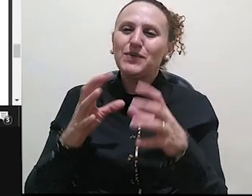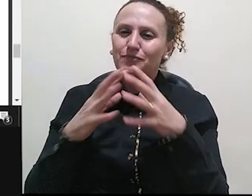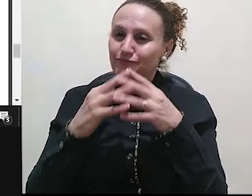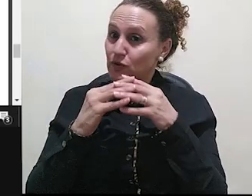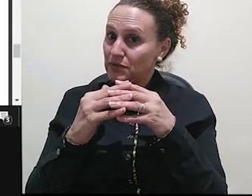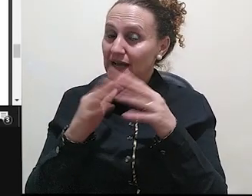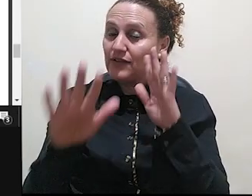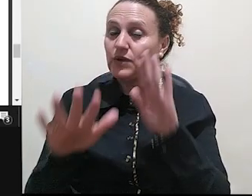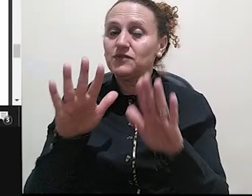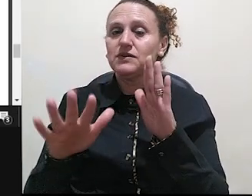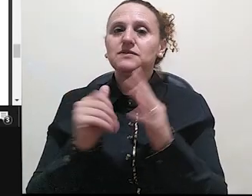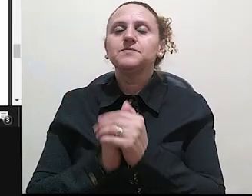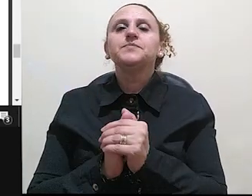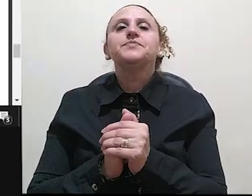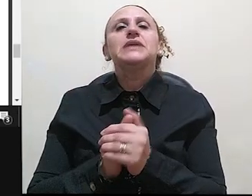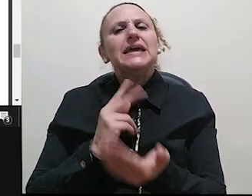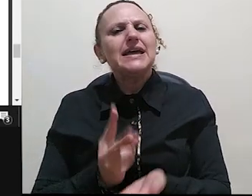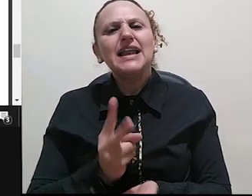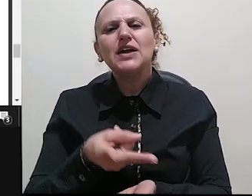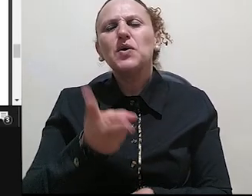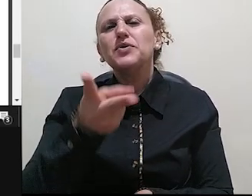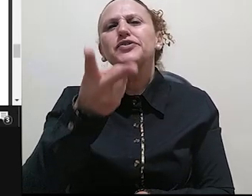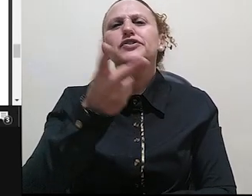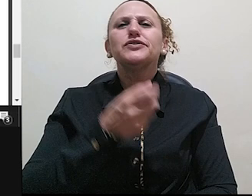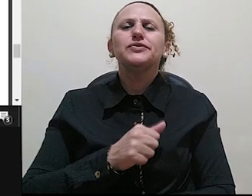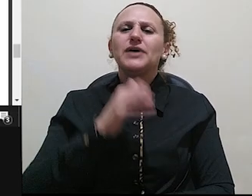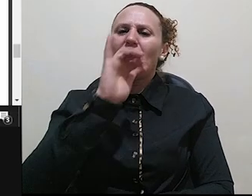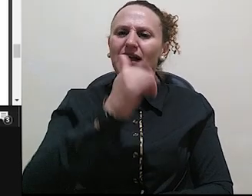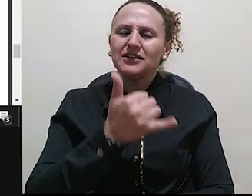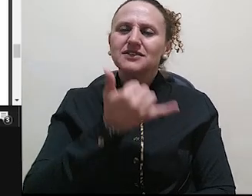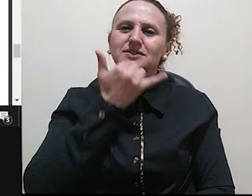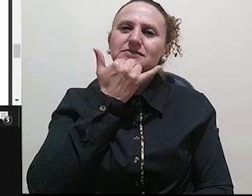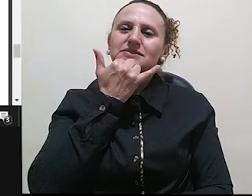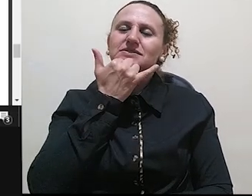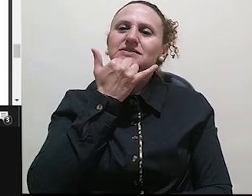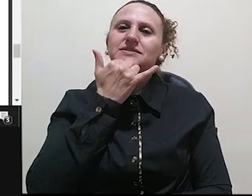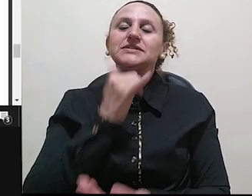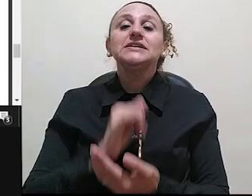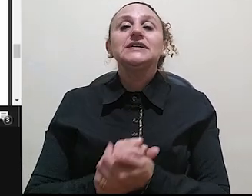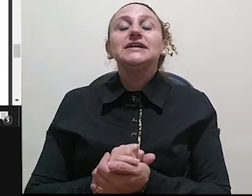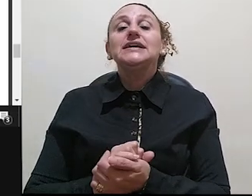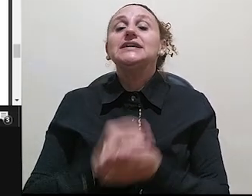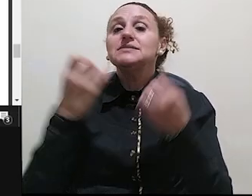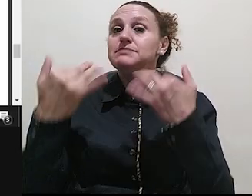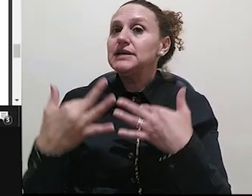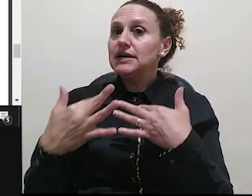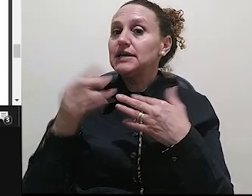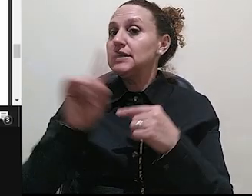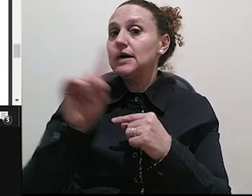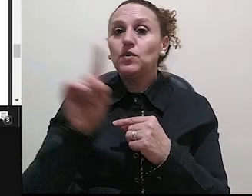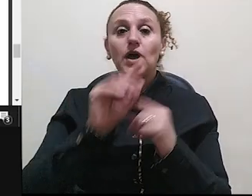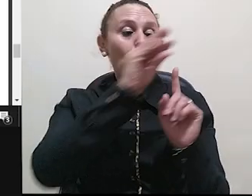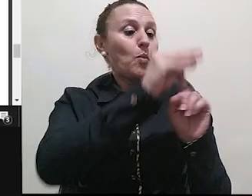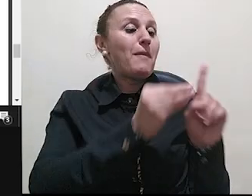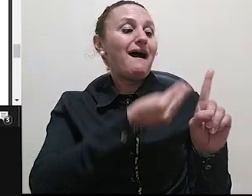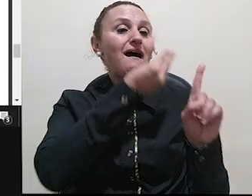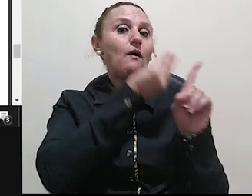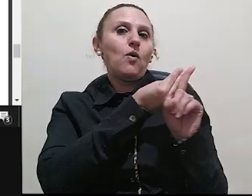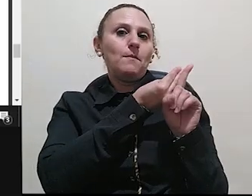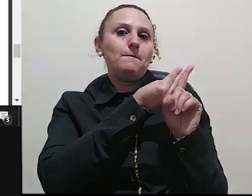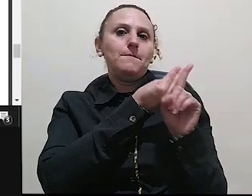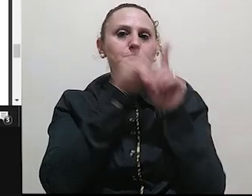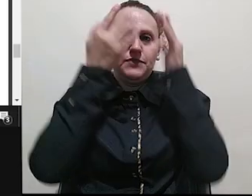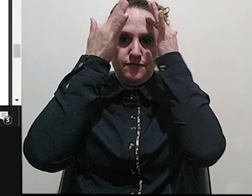se encontrar argumentar que o livro das organizadoras citadas não se trata de uma obra de filosofia na linguística. Então, ele está falando desse recorte, né?